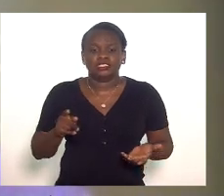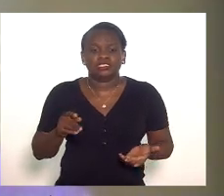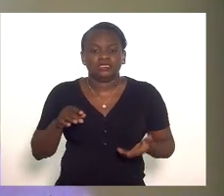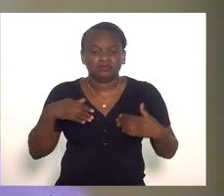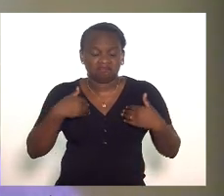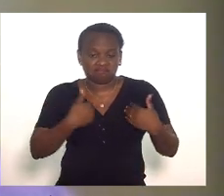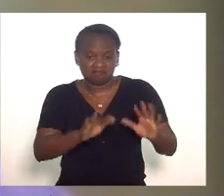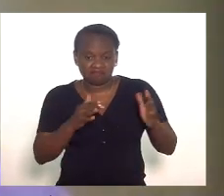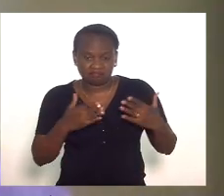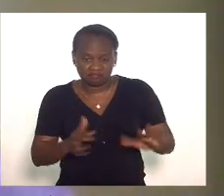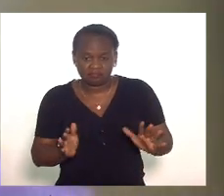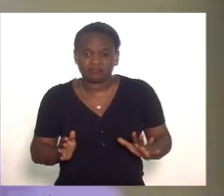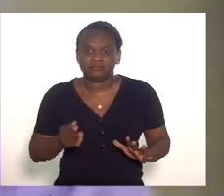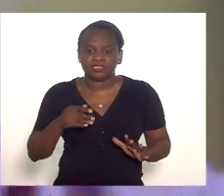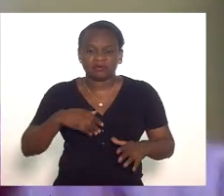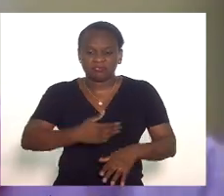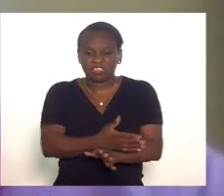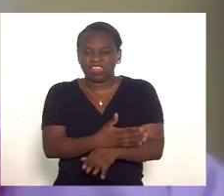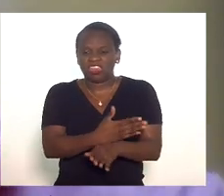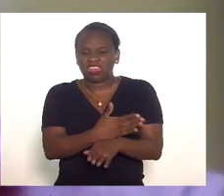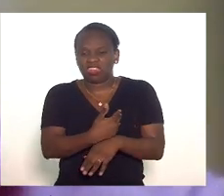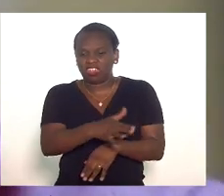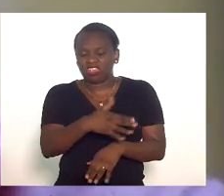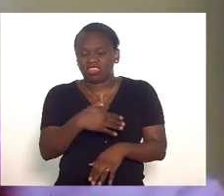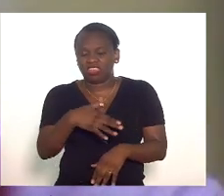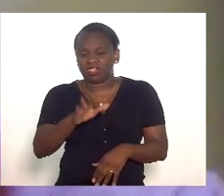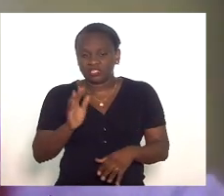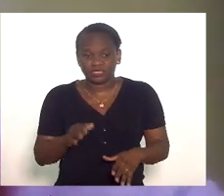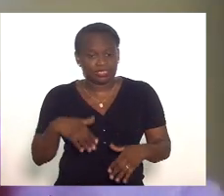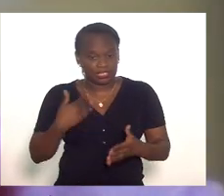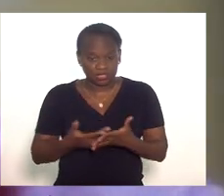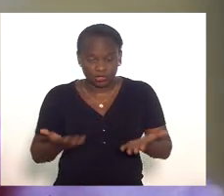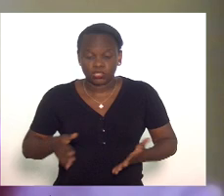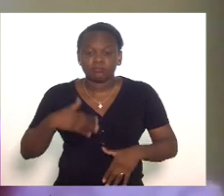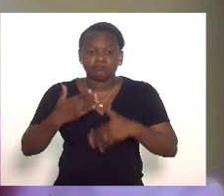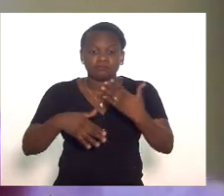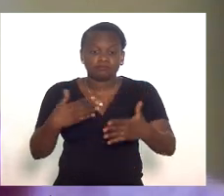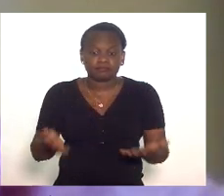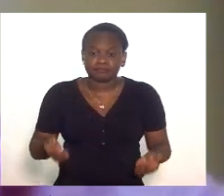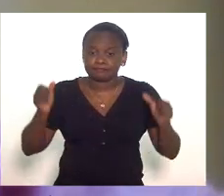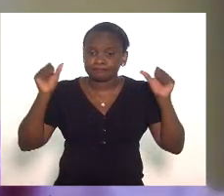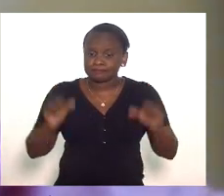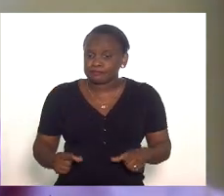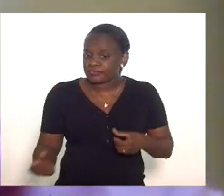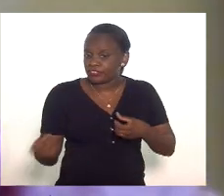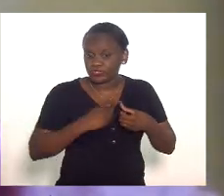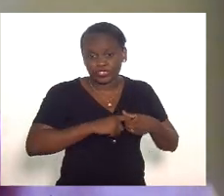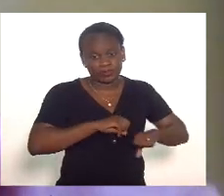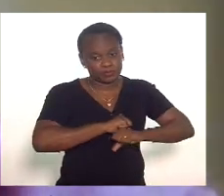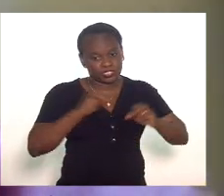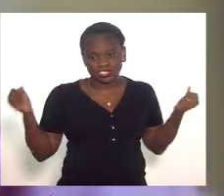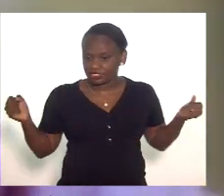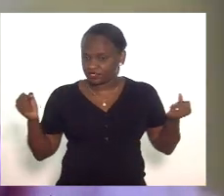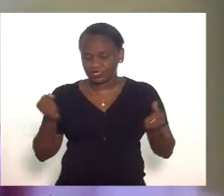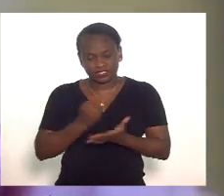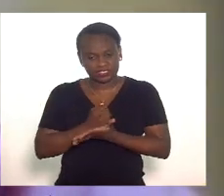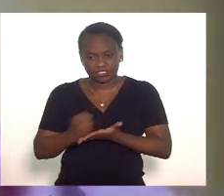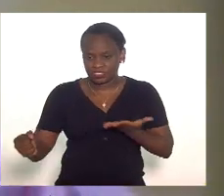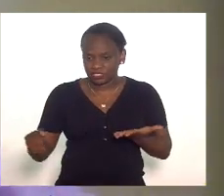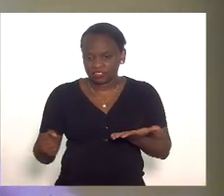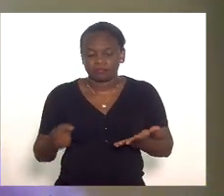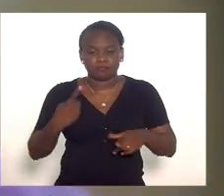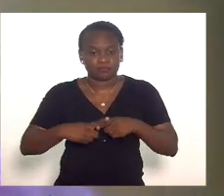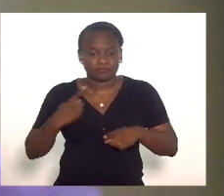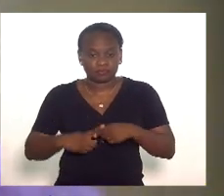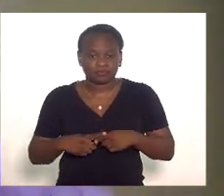deixado a situação correr frouxa do jeito que está com consequências irrecuperáveis irrecuperáveis porque